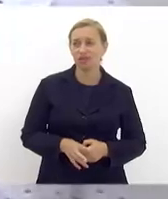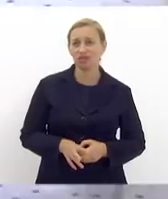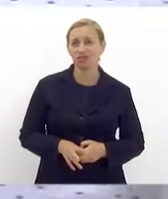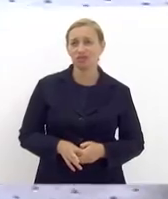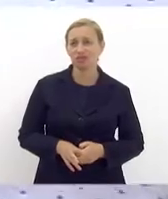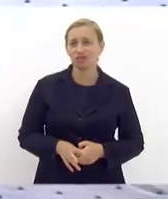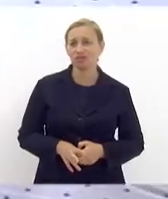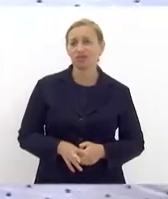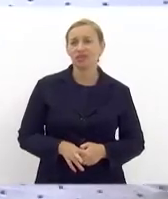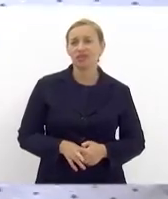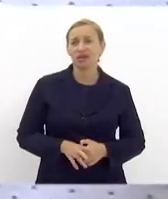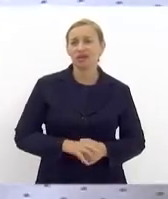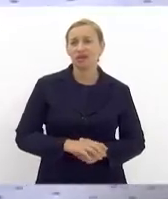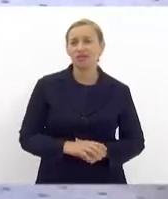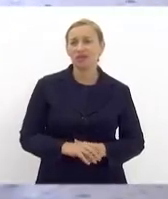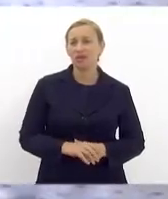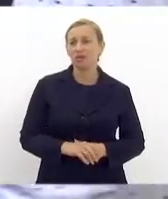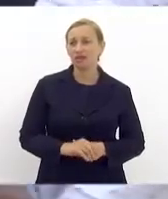Vem cá, amor.